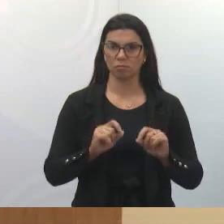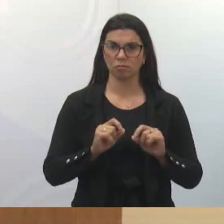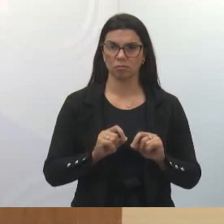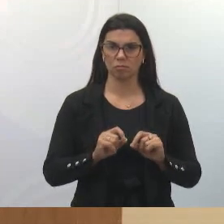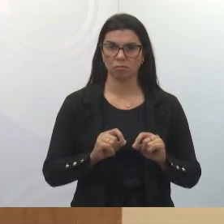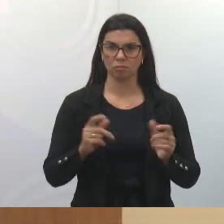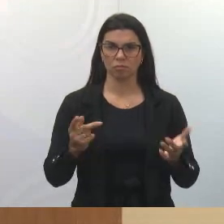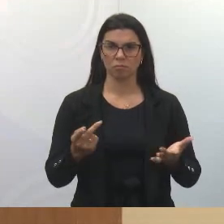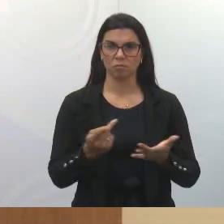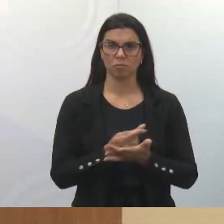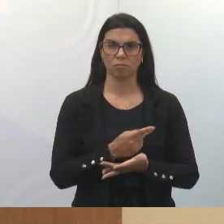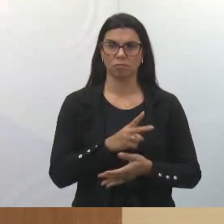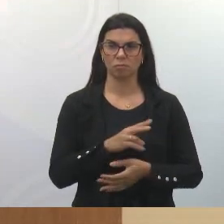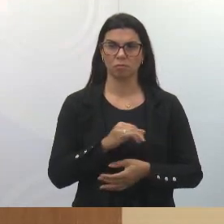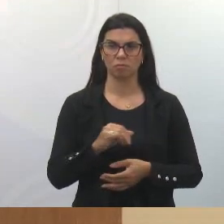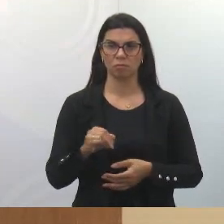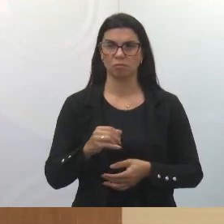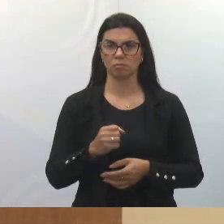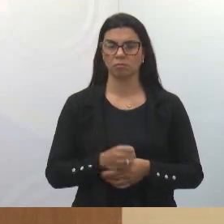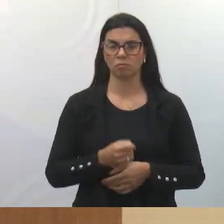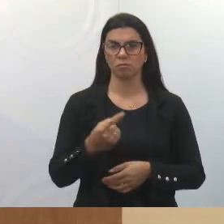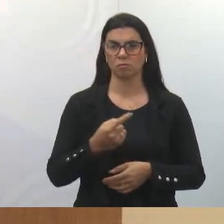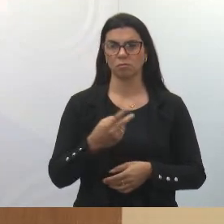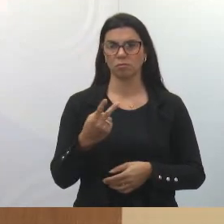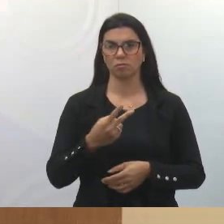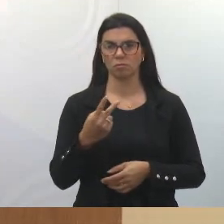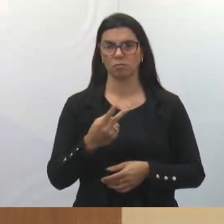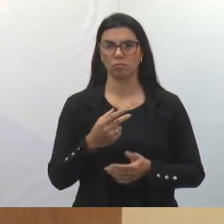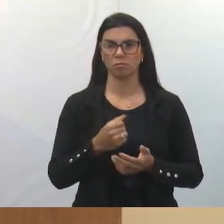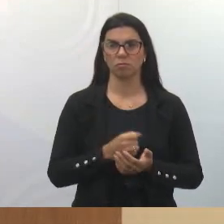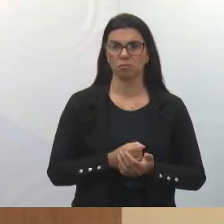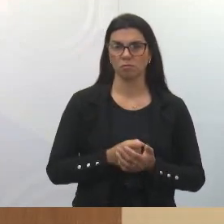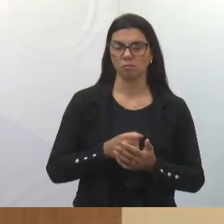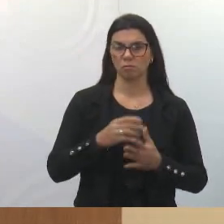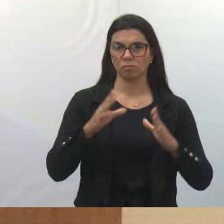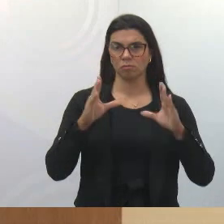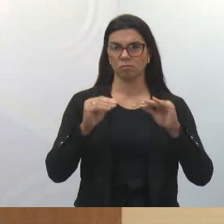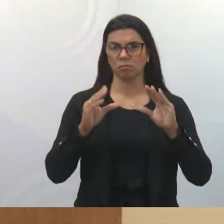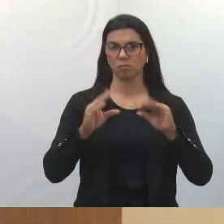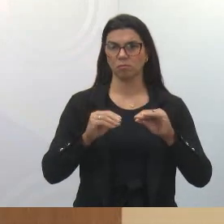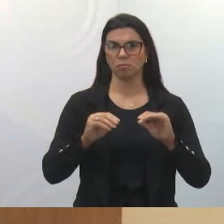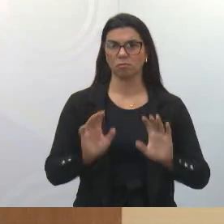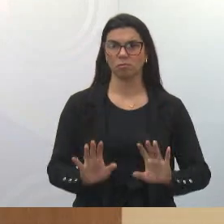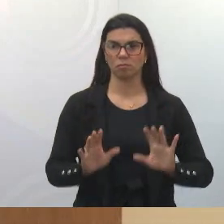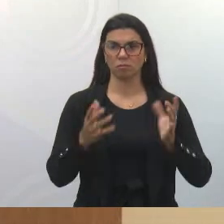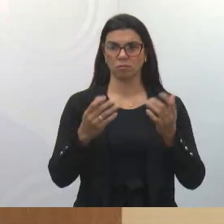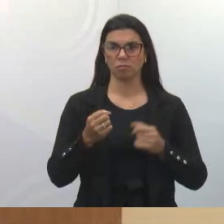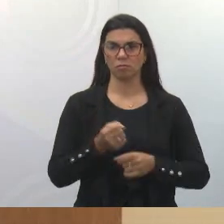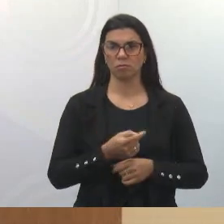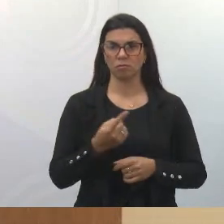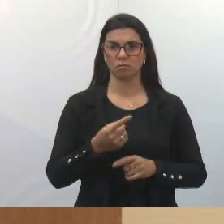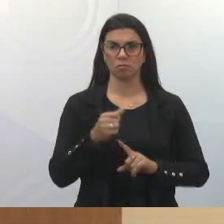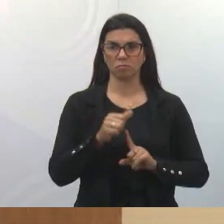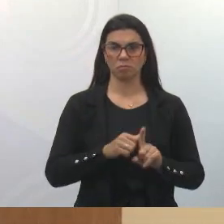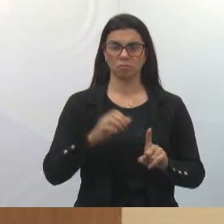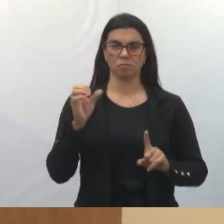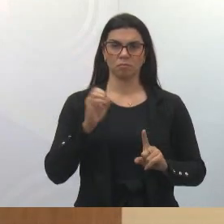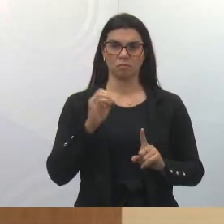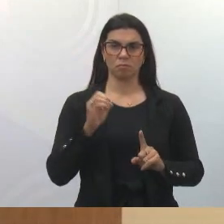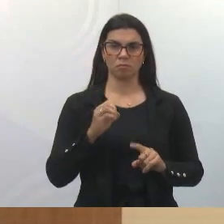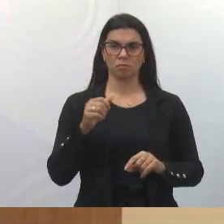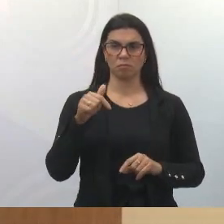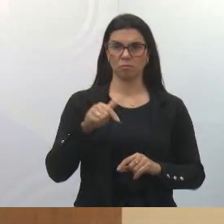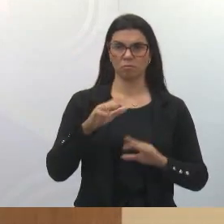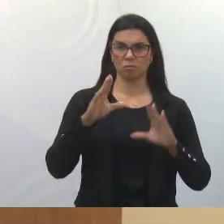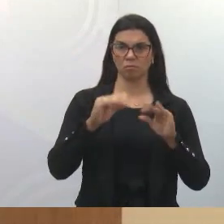vai ocorrer a 12ª noite da Paeja, que será no dia 11 de outubro, das 19 horas,